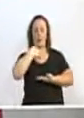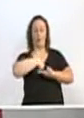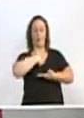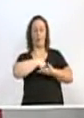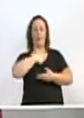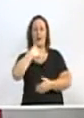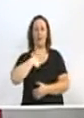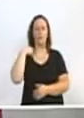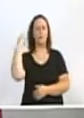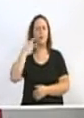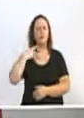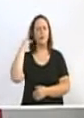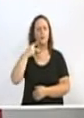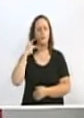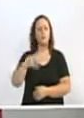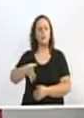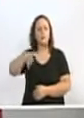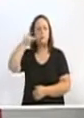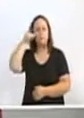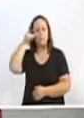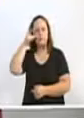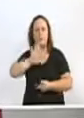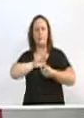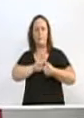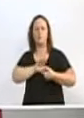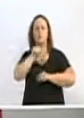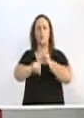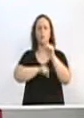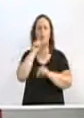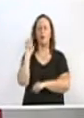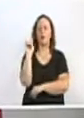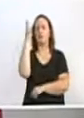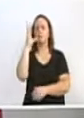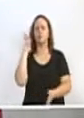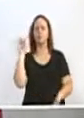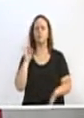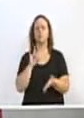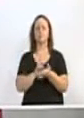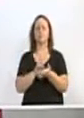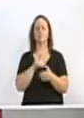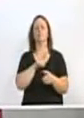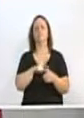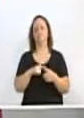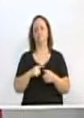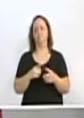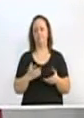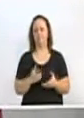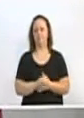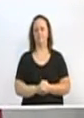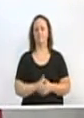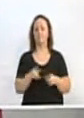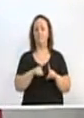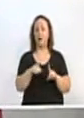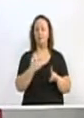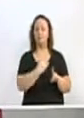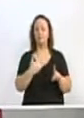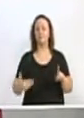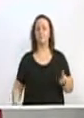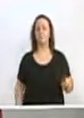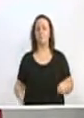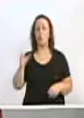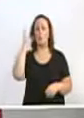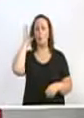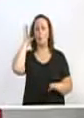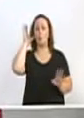aquilo que é da vida real da nossa cidade e que os governantes não contam, escondem, fazem.